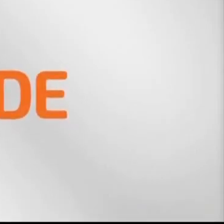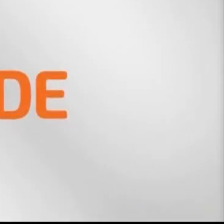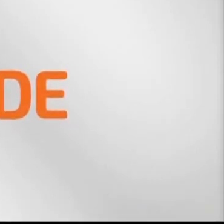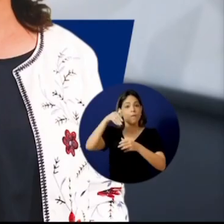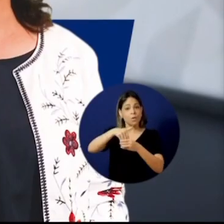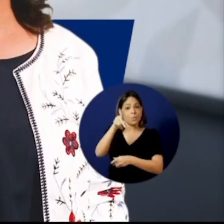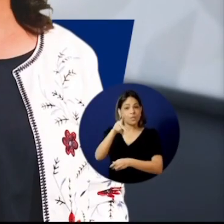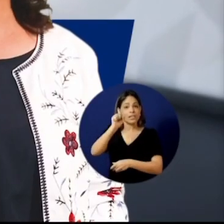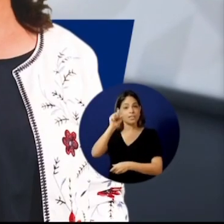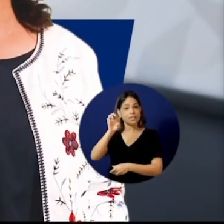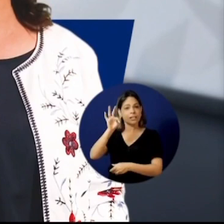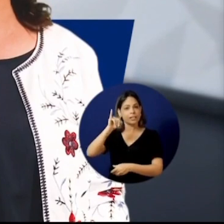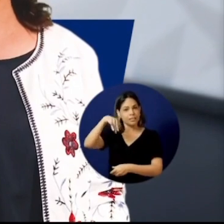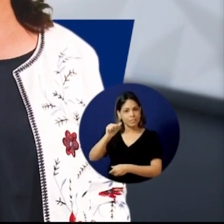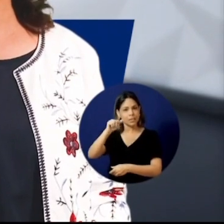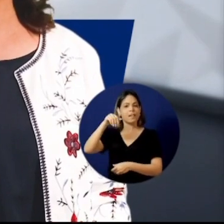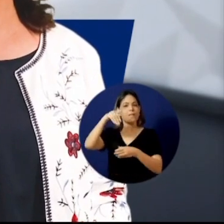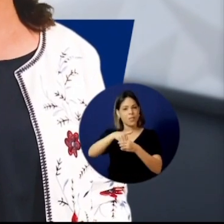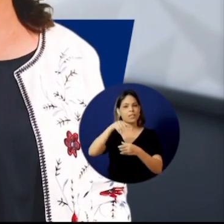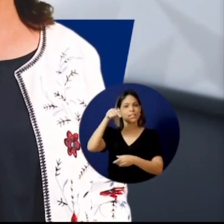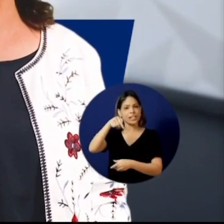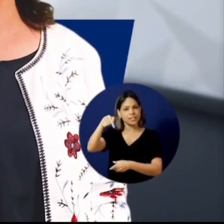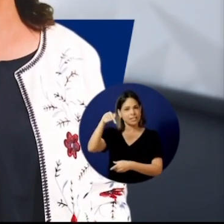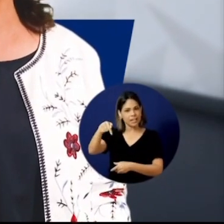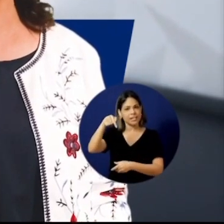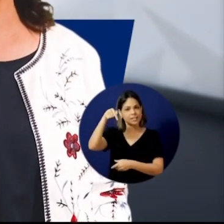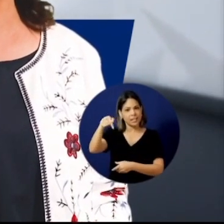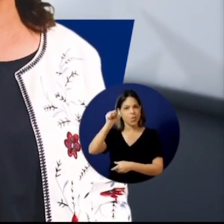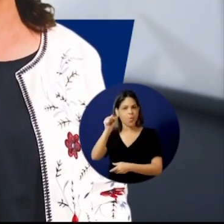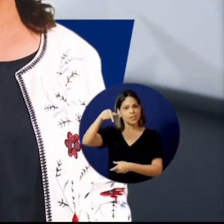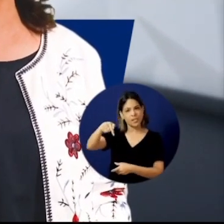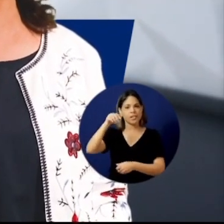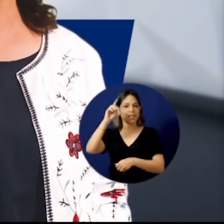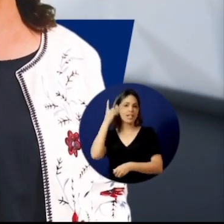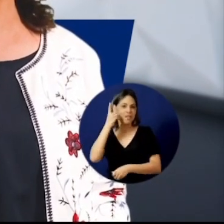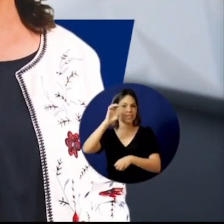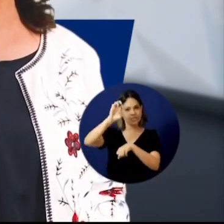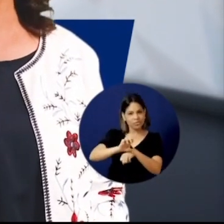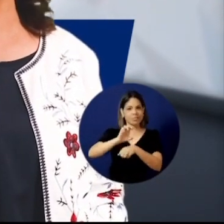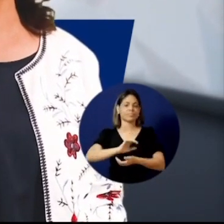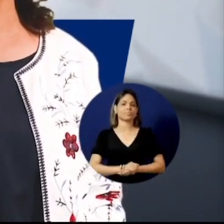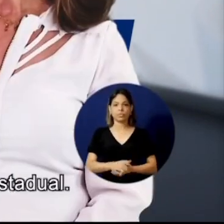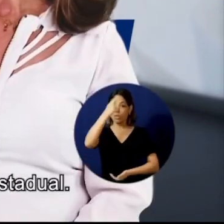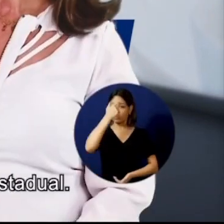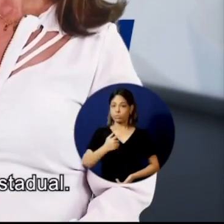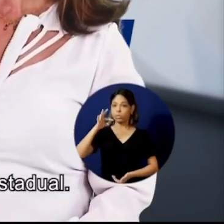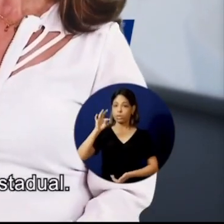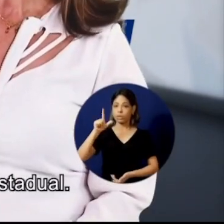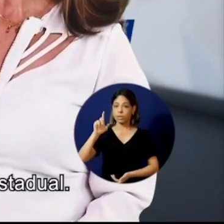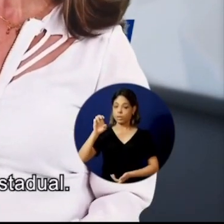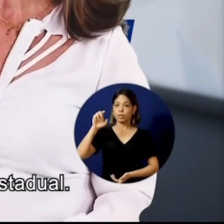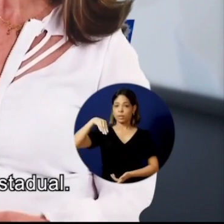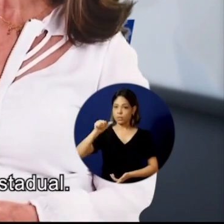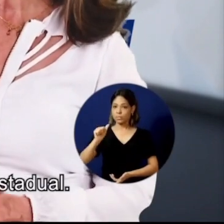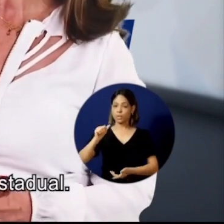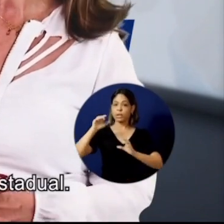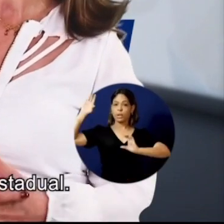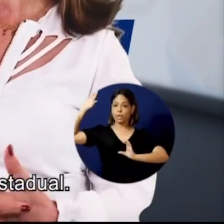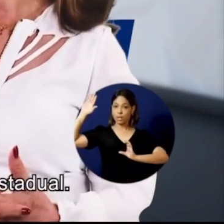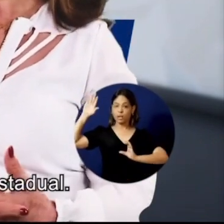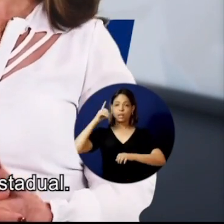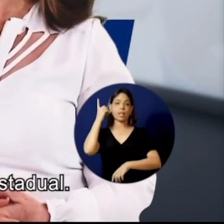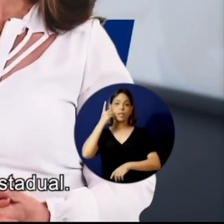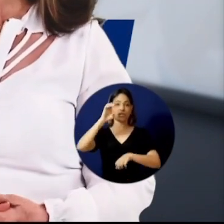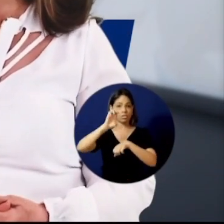Vote Solidariedade. Vote professora Sétima Maria, 7, 7, 7, 8, 7. Deputada estadual. Sou Thelma Cardia, candidata a